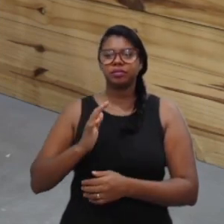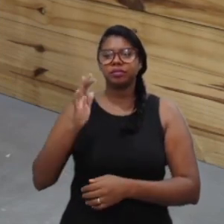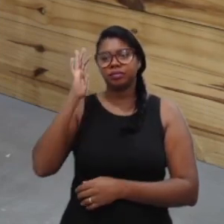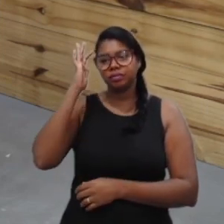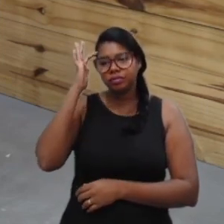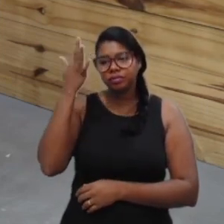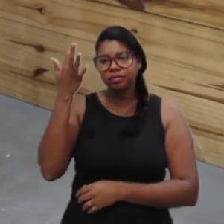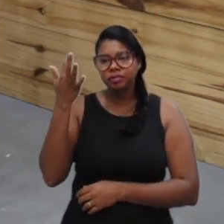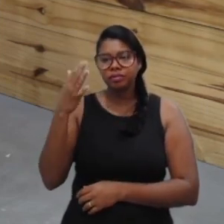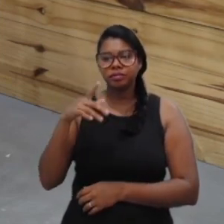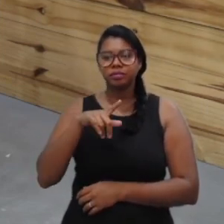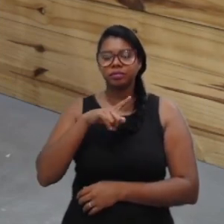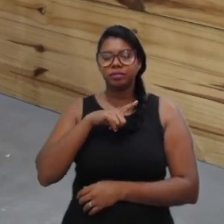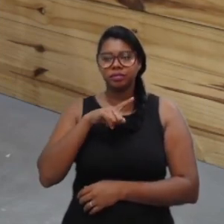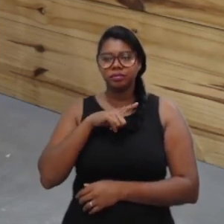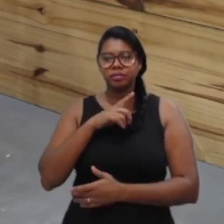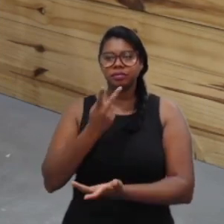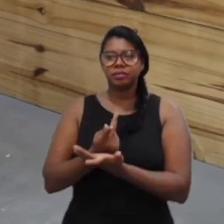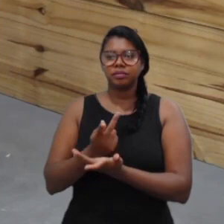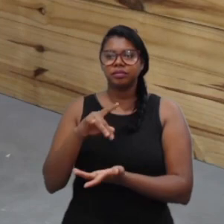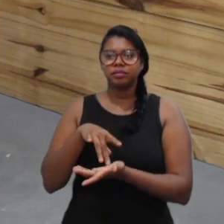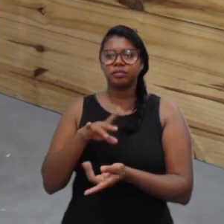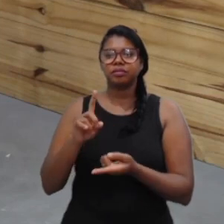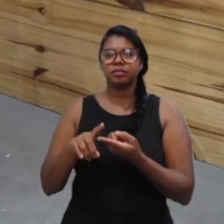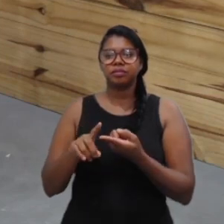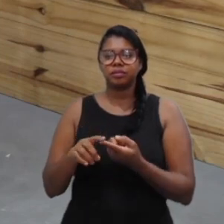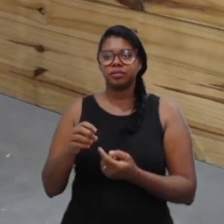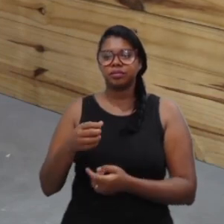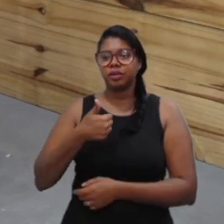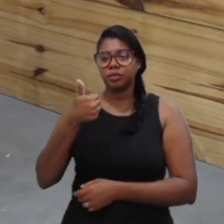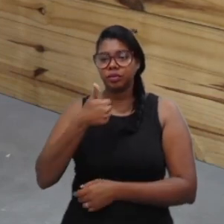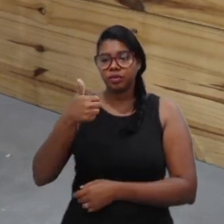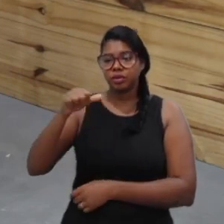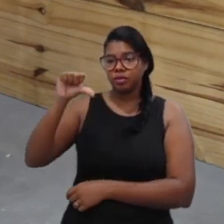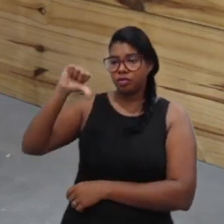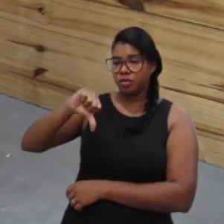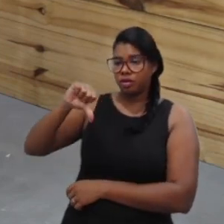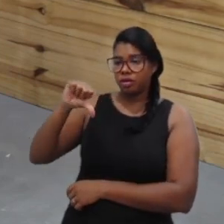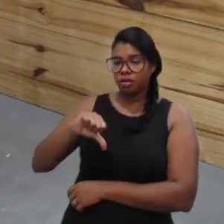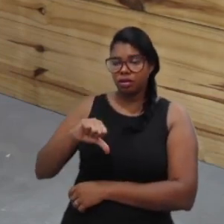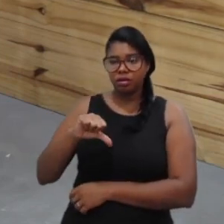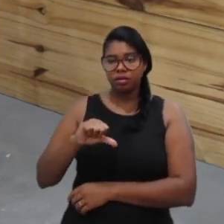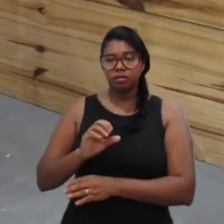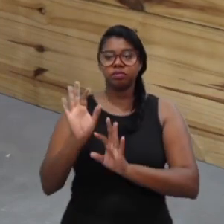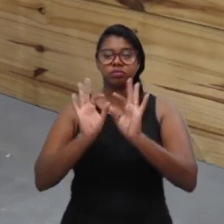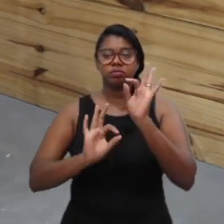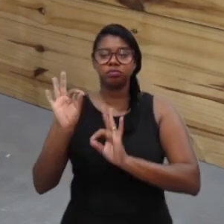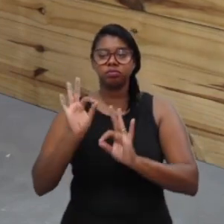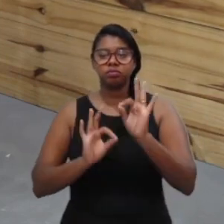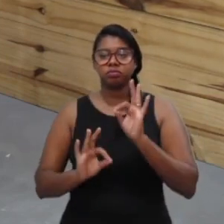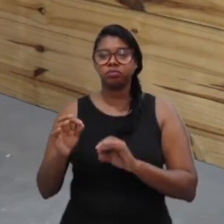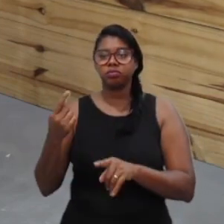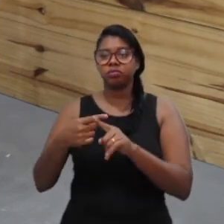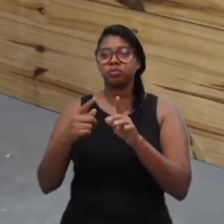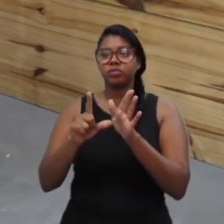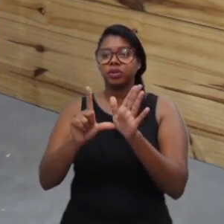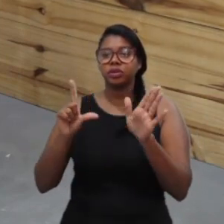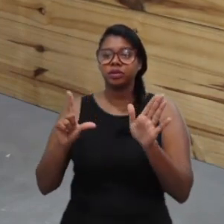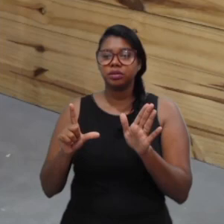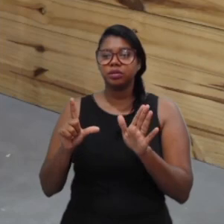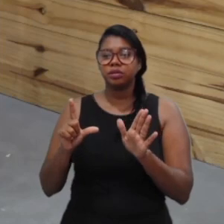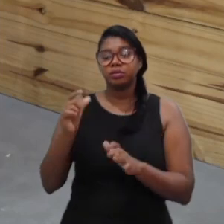ela vai ter uma repercussão, seja ela positiva, seja ela negativa. Eu tenho que organizar, porque, antes disso, eu tenho que saber se a equipe está